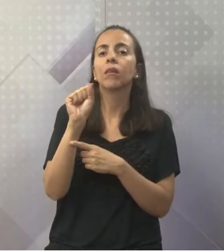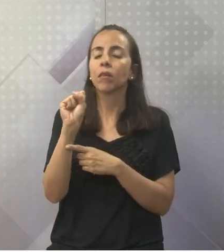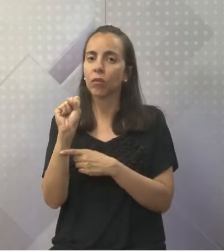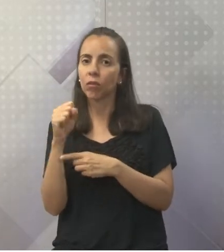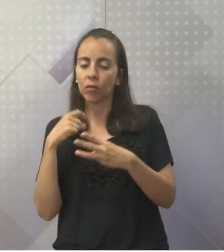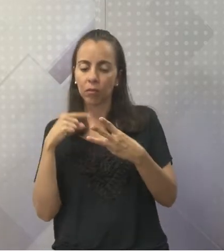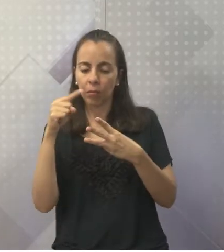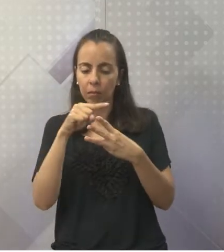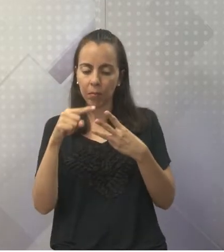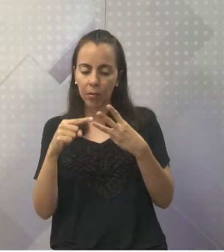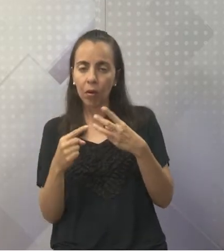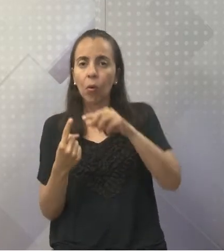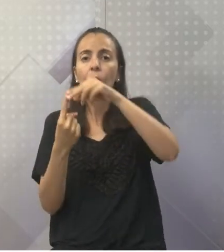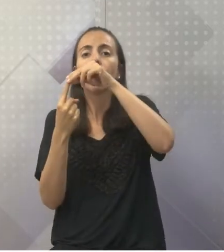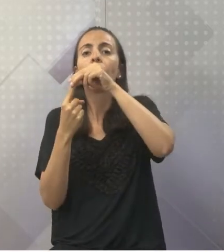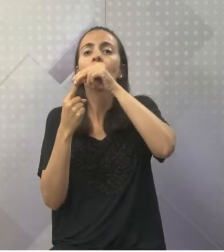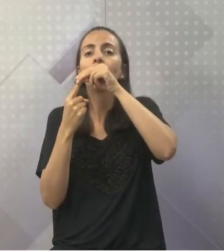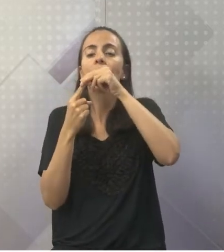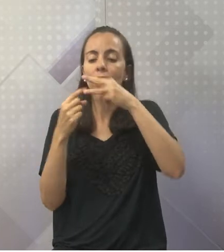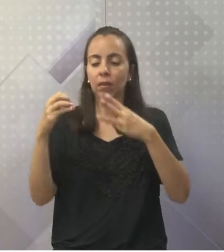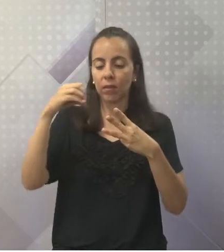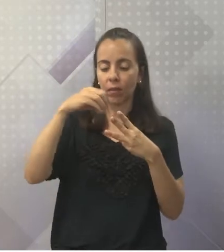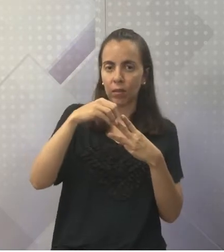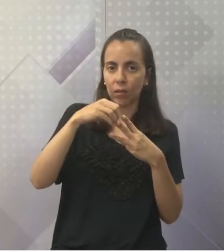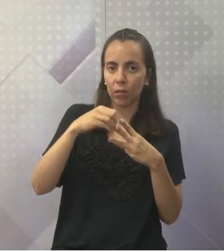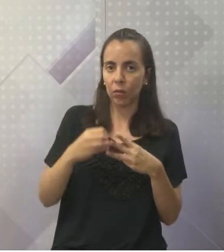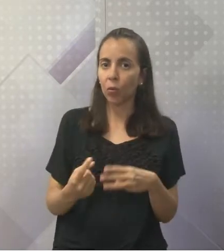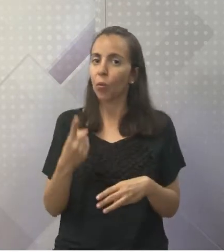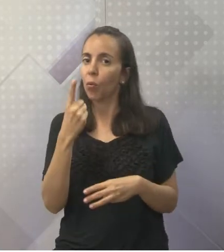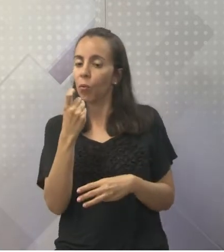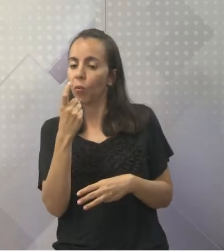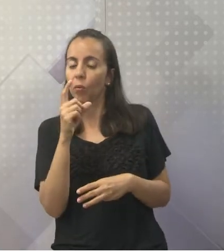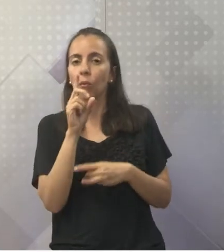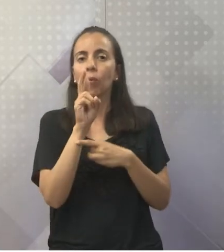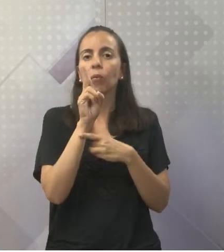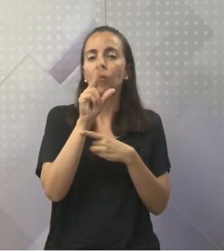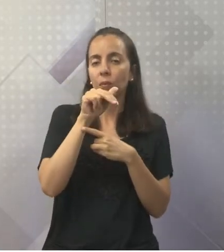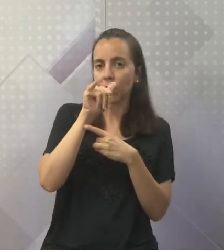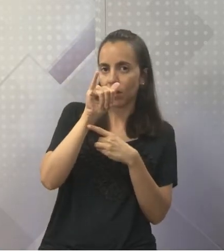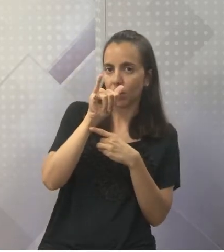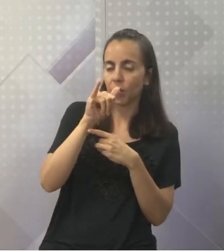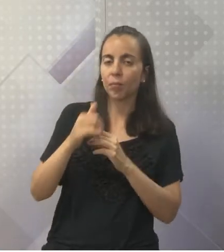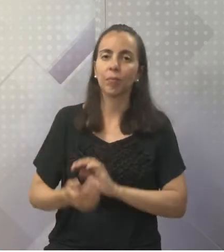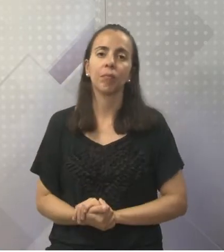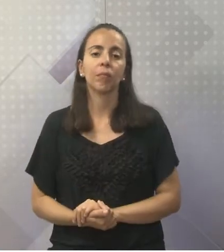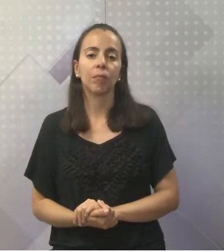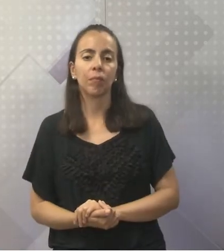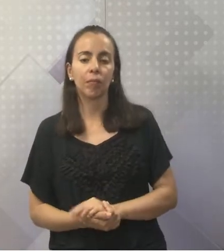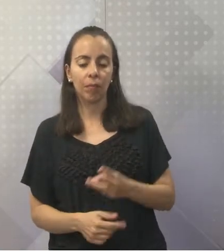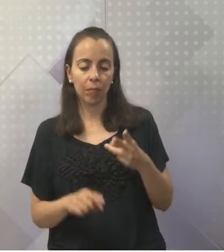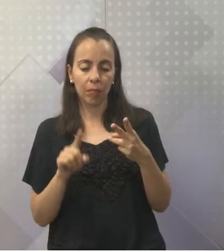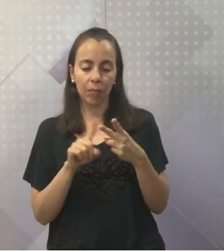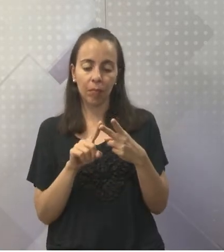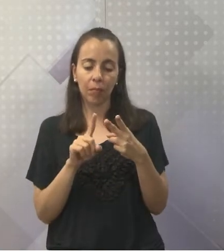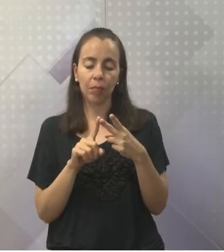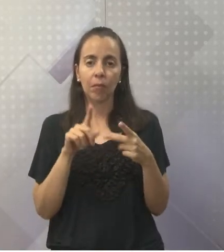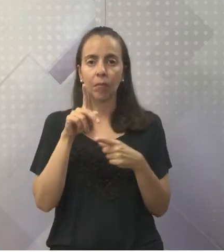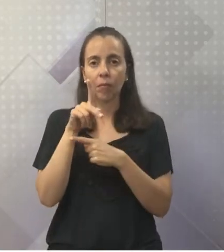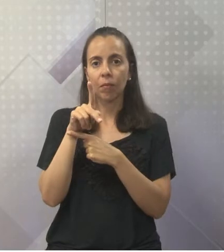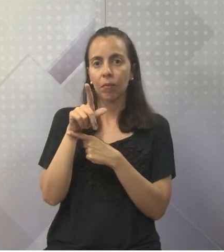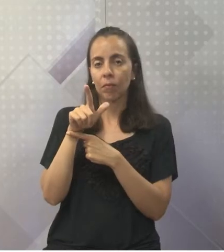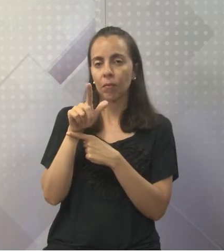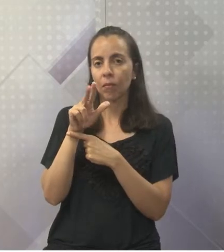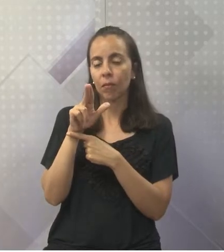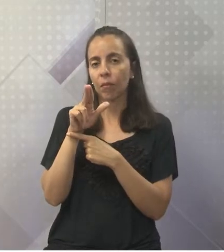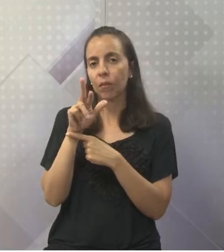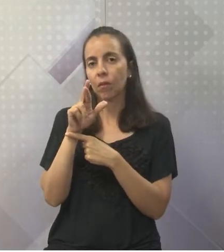célula. Por isso, uni, uma, unicelular. Existem os pluricelulares,